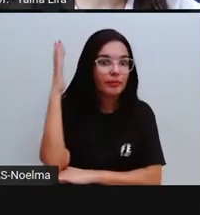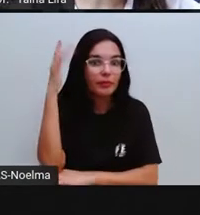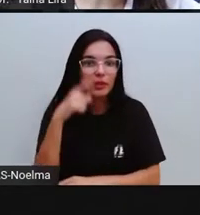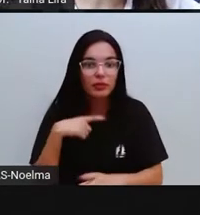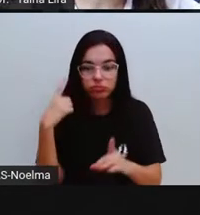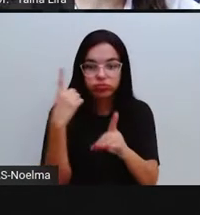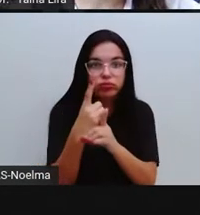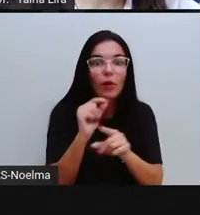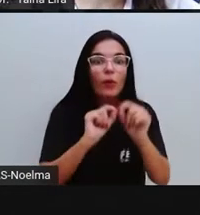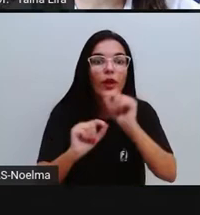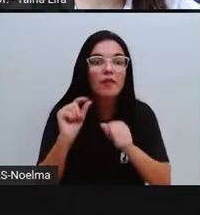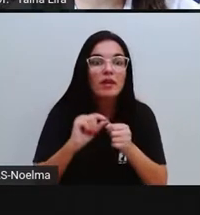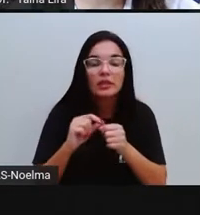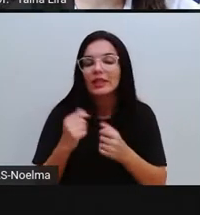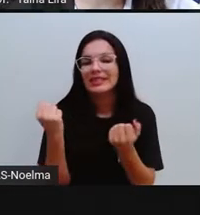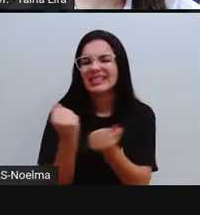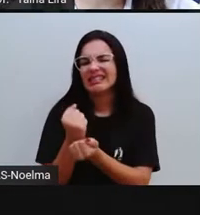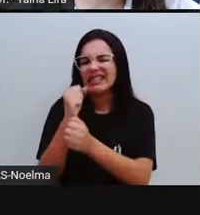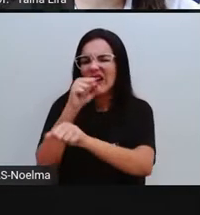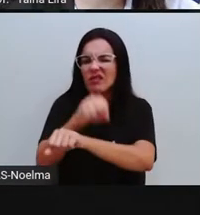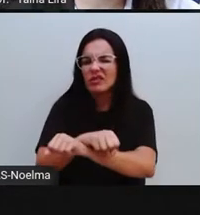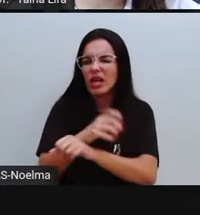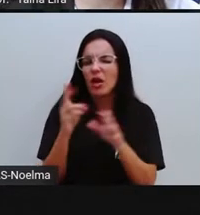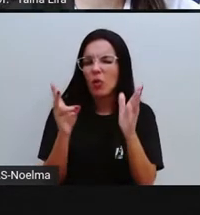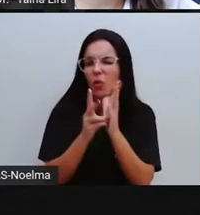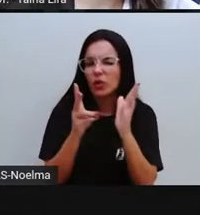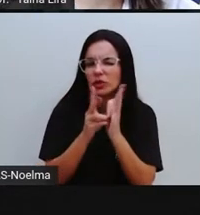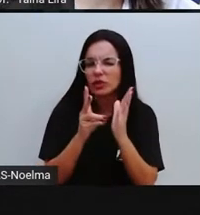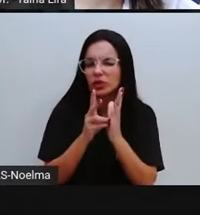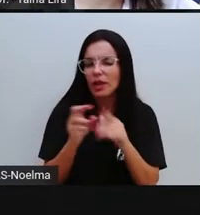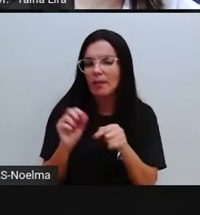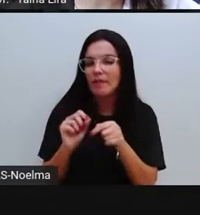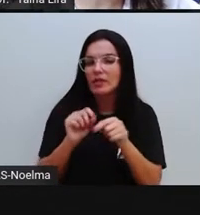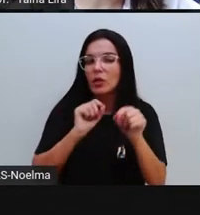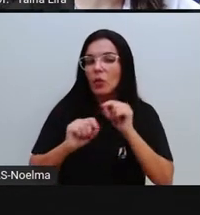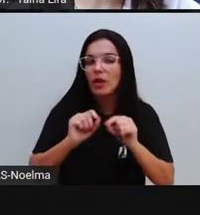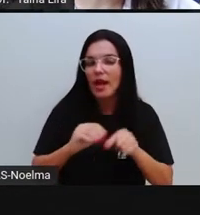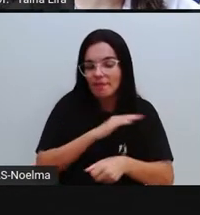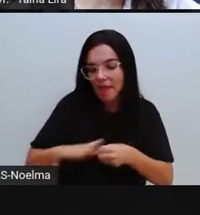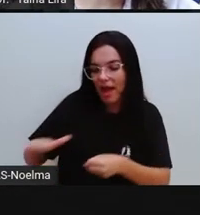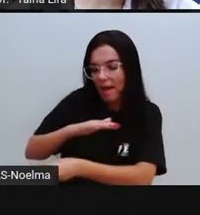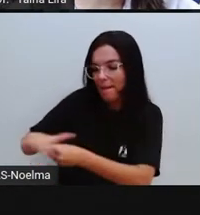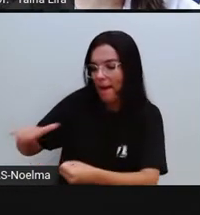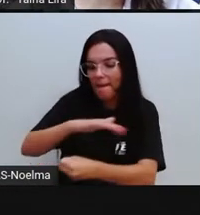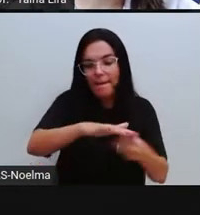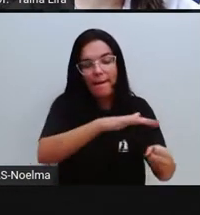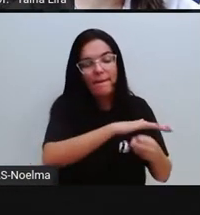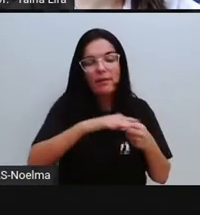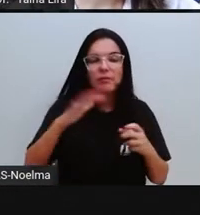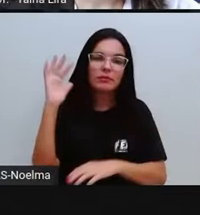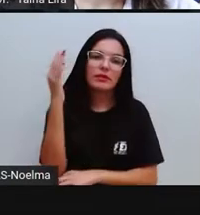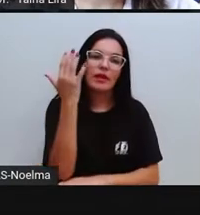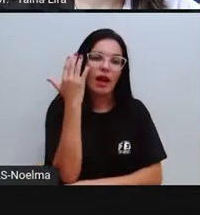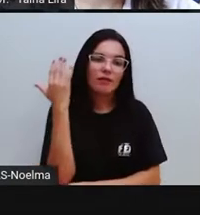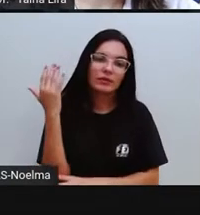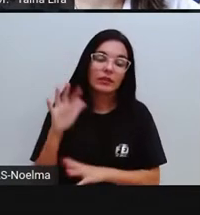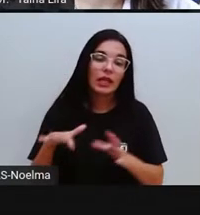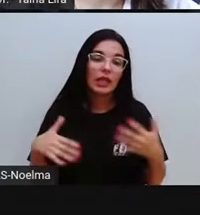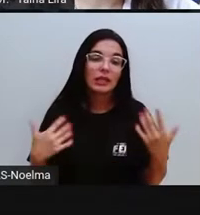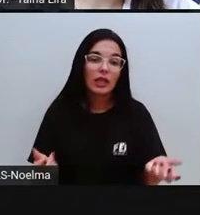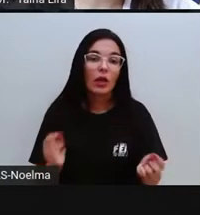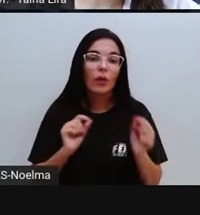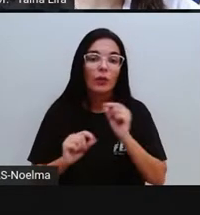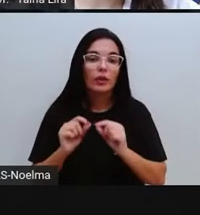eles escravizaram os indígenas para realizarem aí esse processo de exploração. Porém,